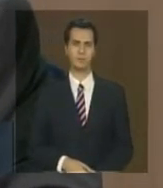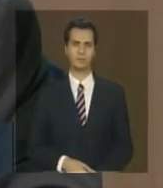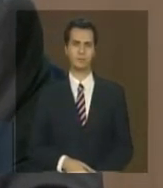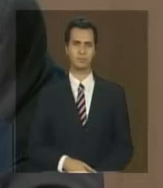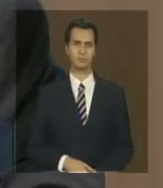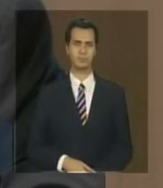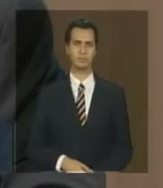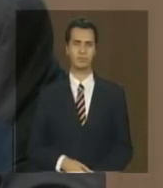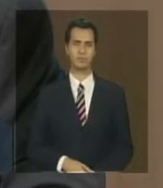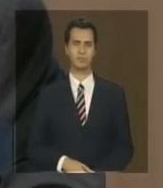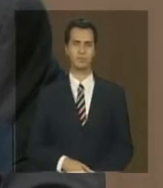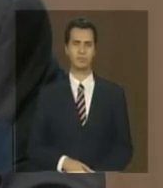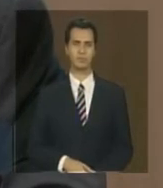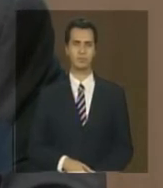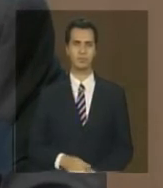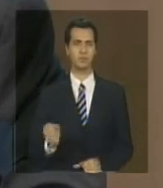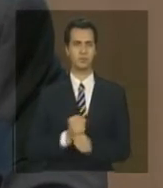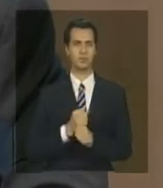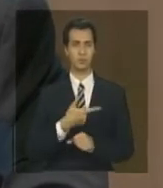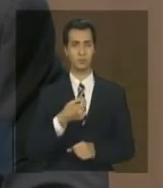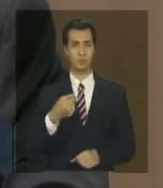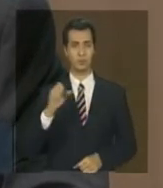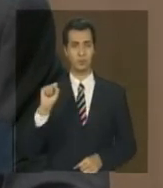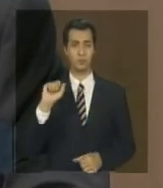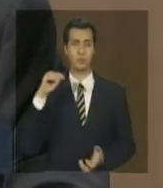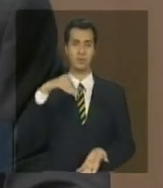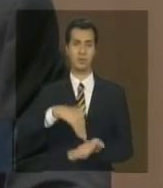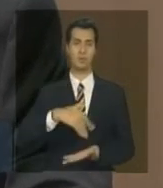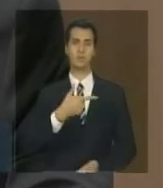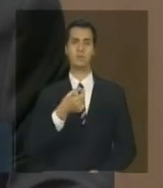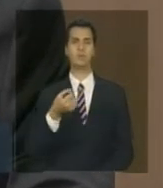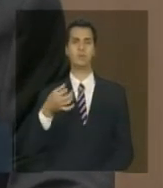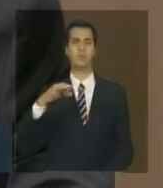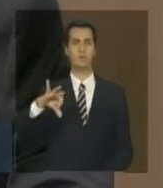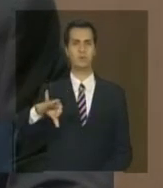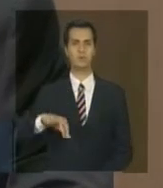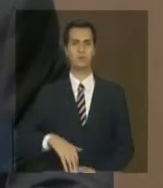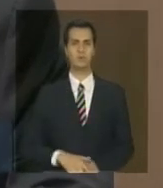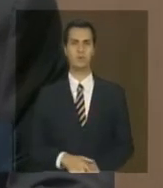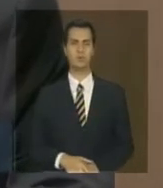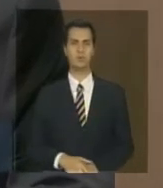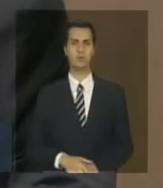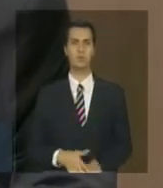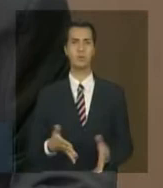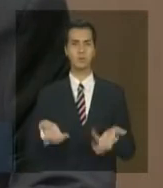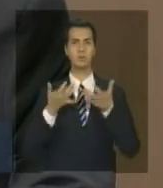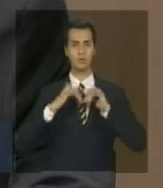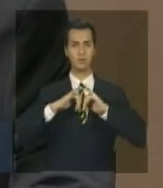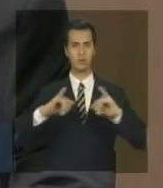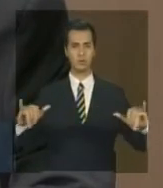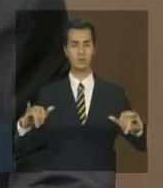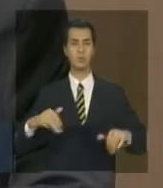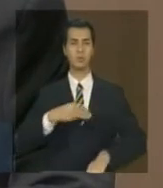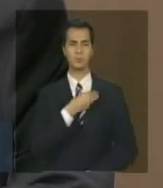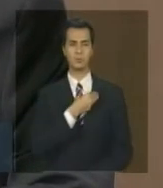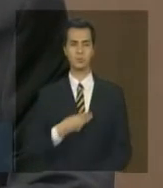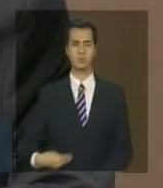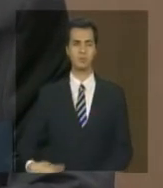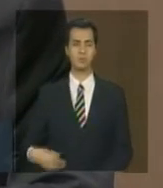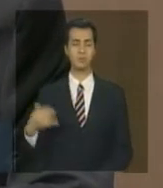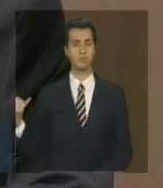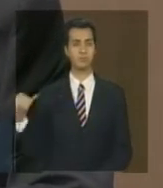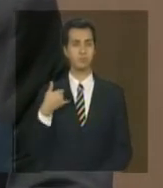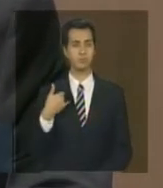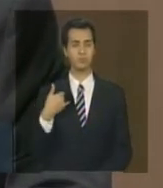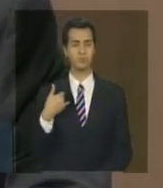mais recente de 2008 a 2009 só um alerta para vocês a ministra chamou a minha